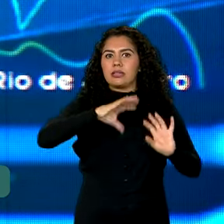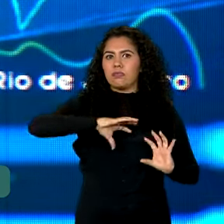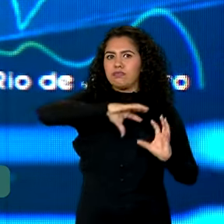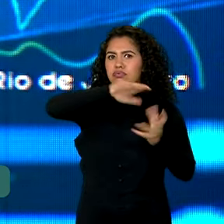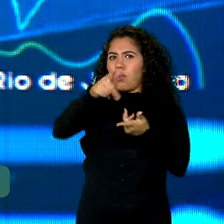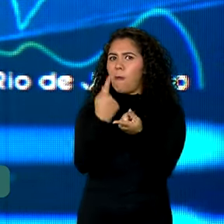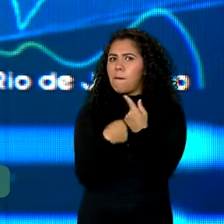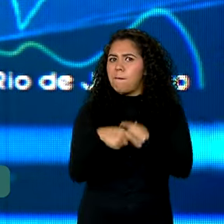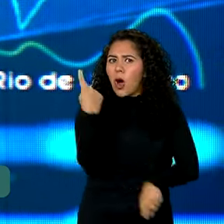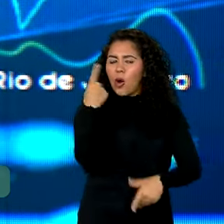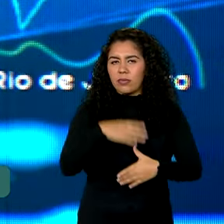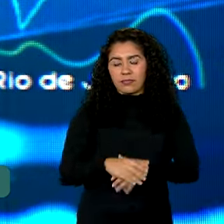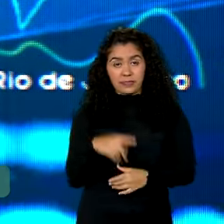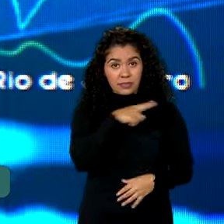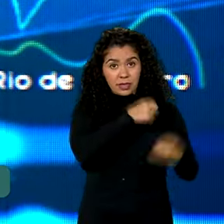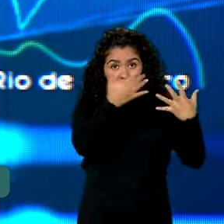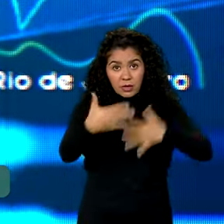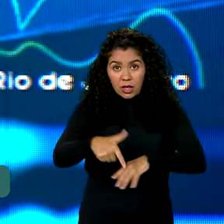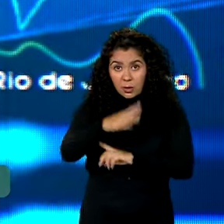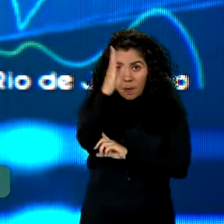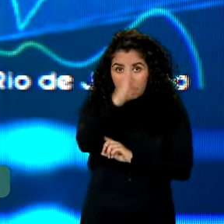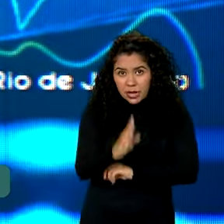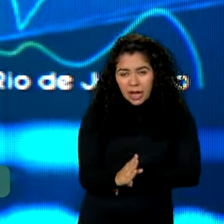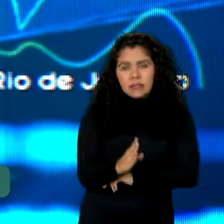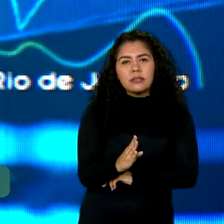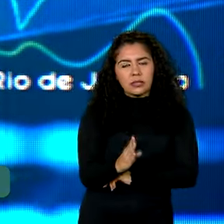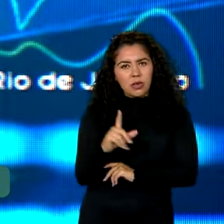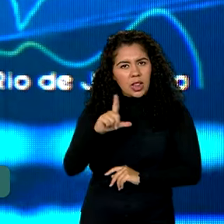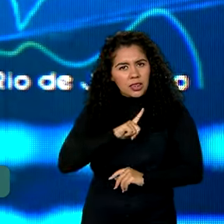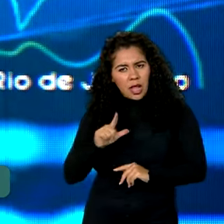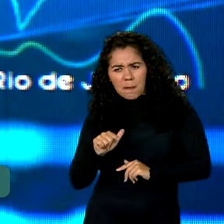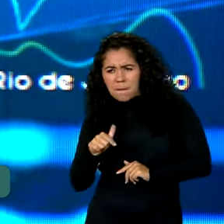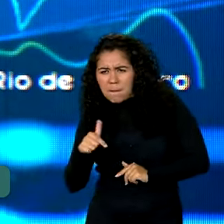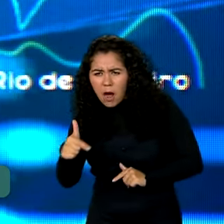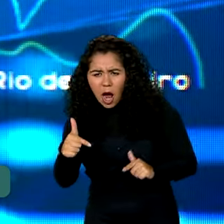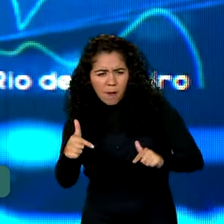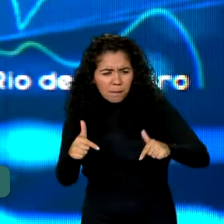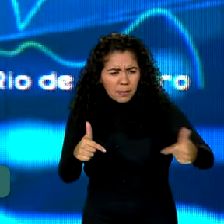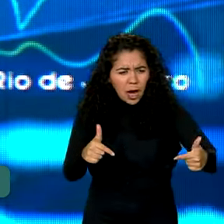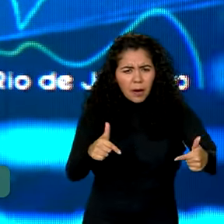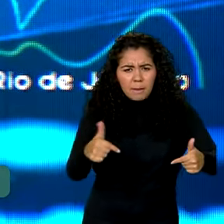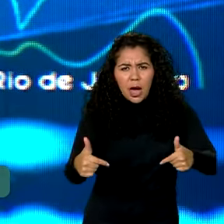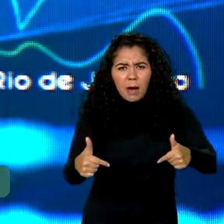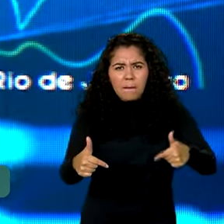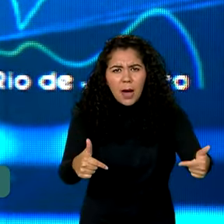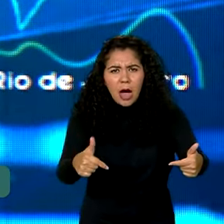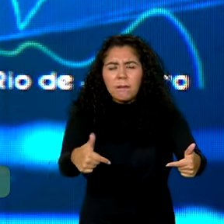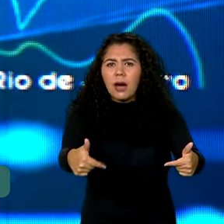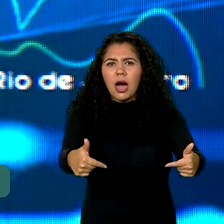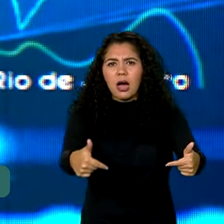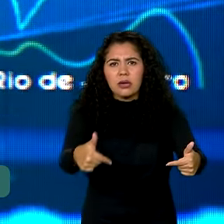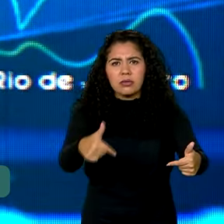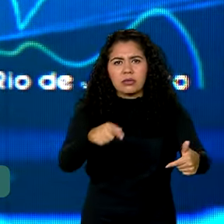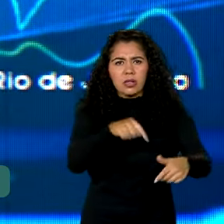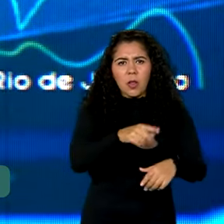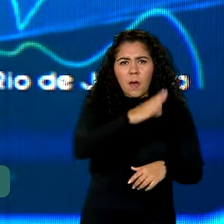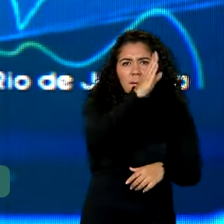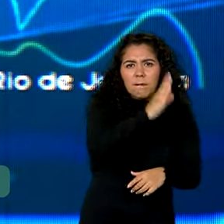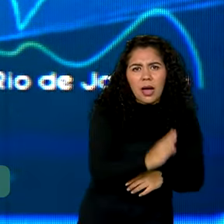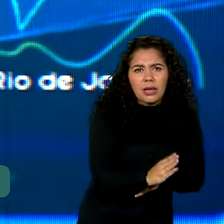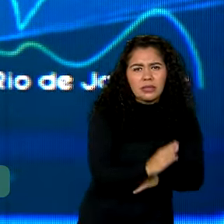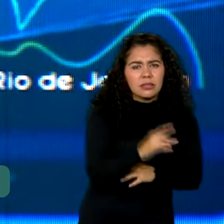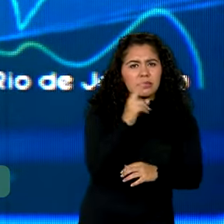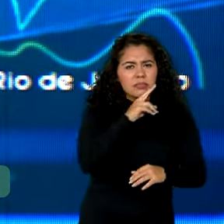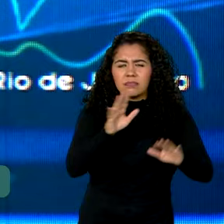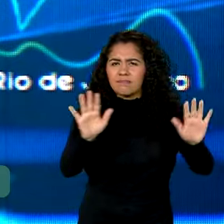está procurando se tornar não mais um país emergente, um país em